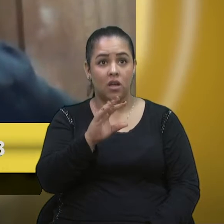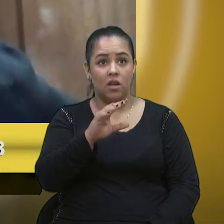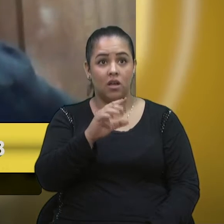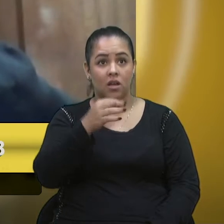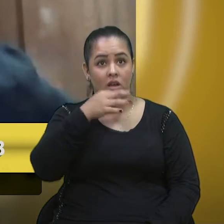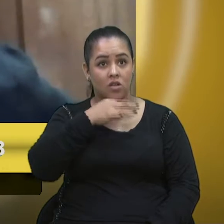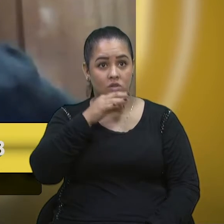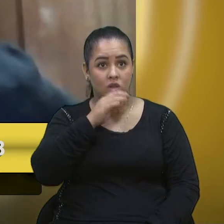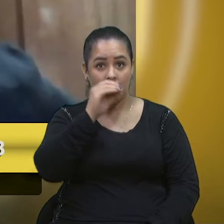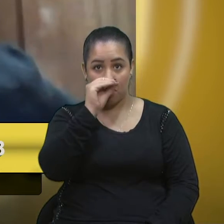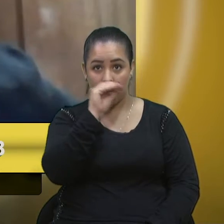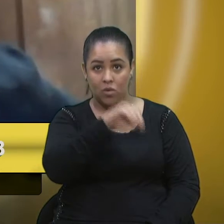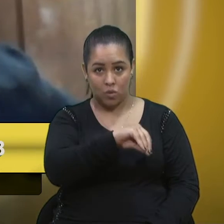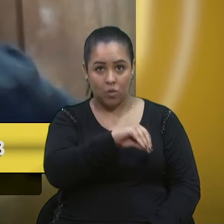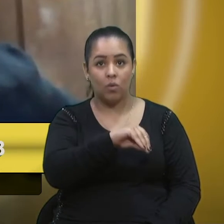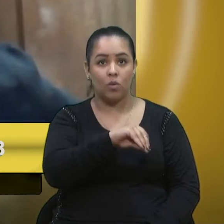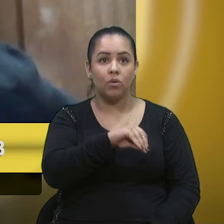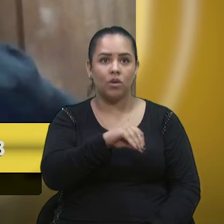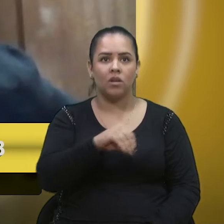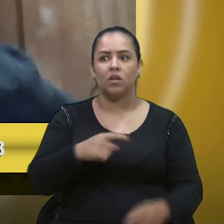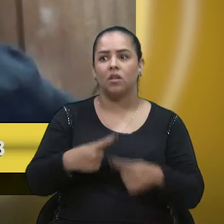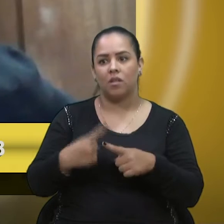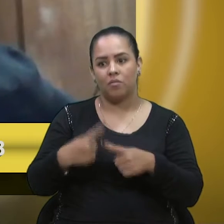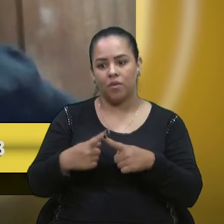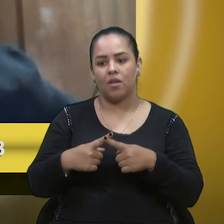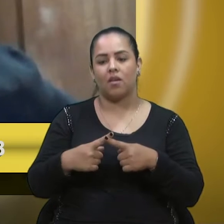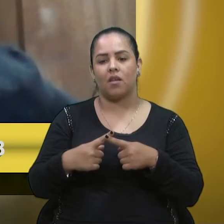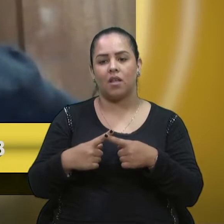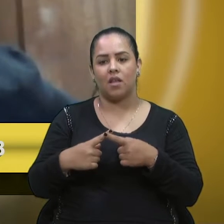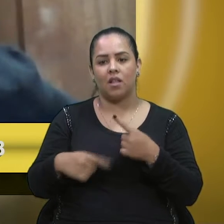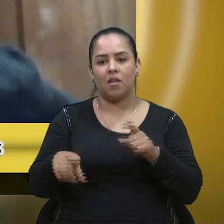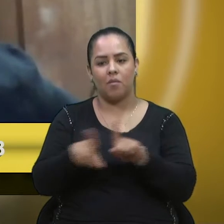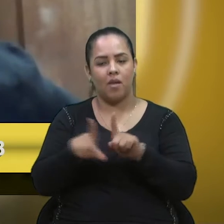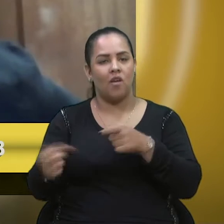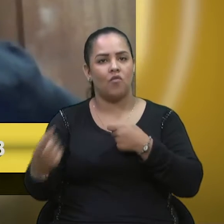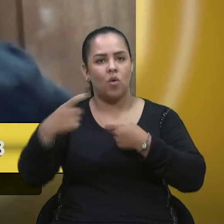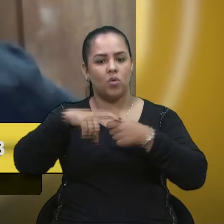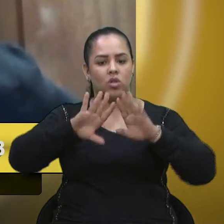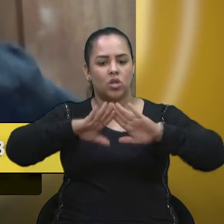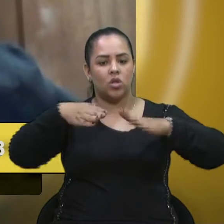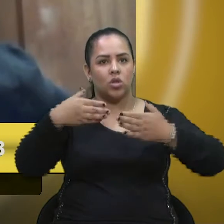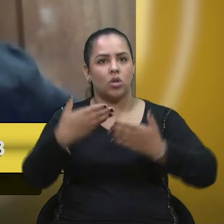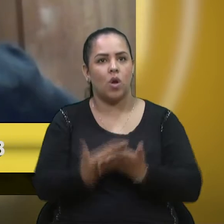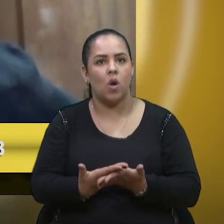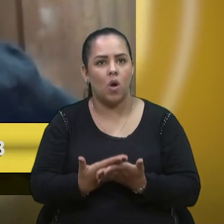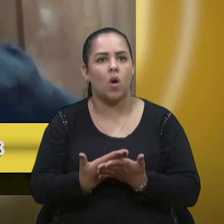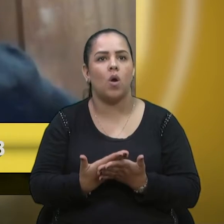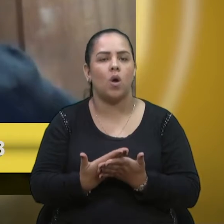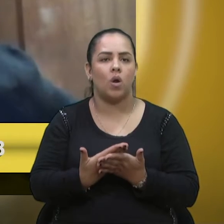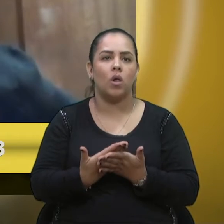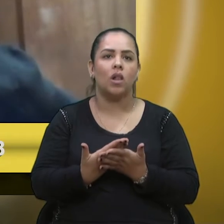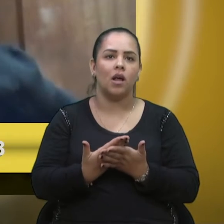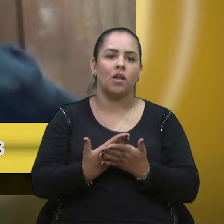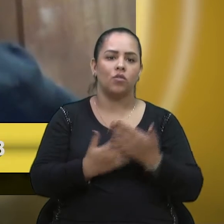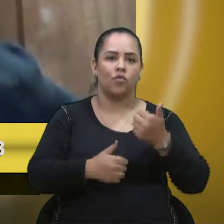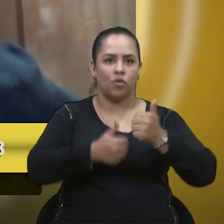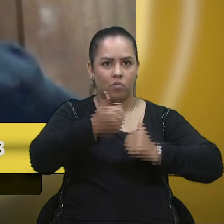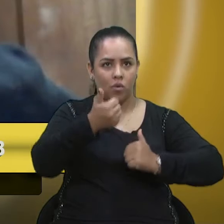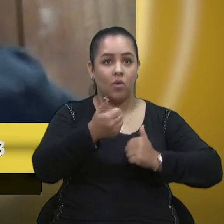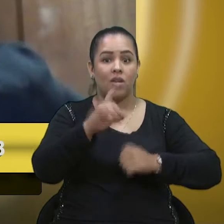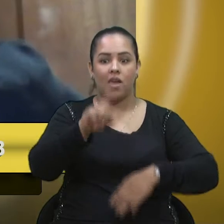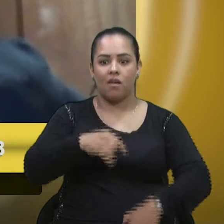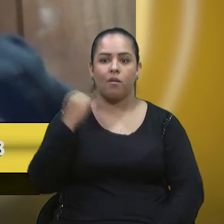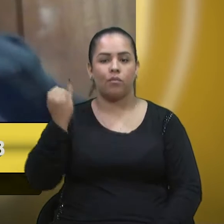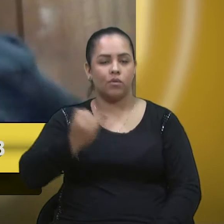fazer, principalmente com o retorno das escolinhas esportivas, que é fundamental para a saúde física e psicológica das crianças, com